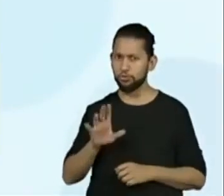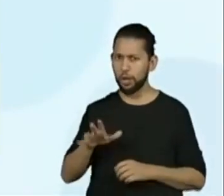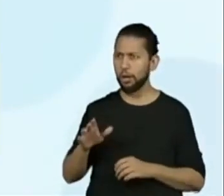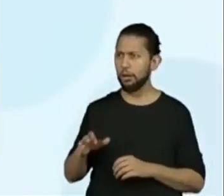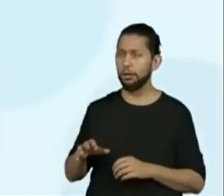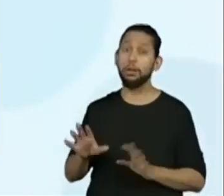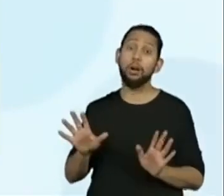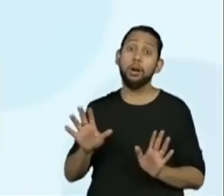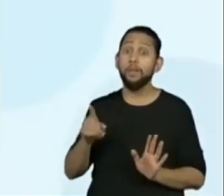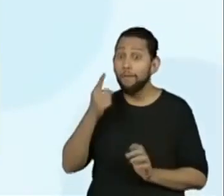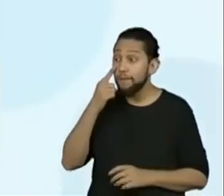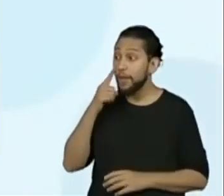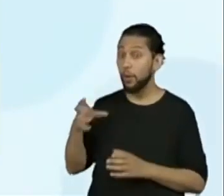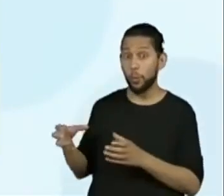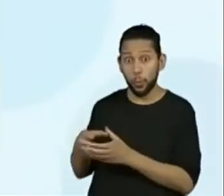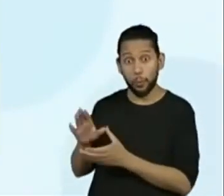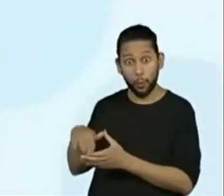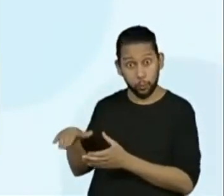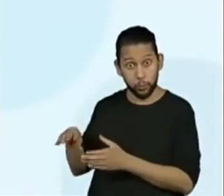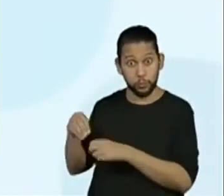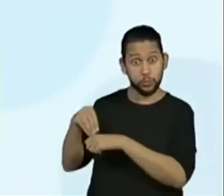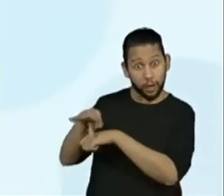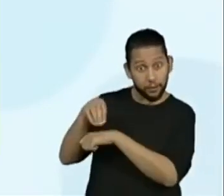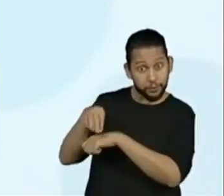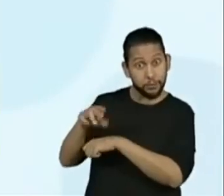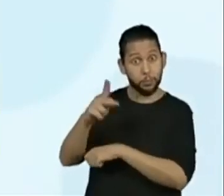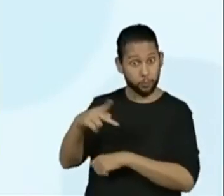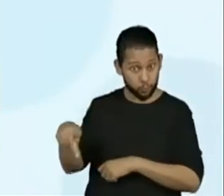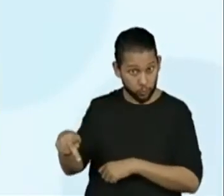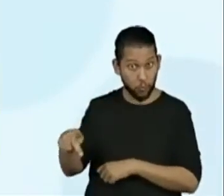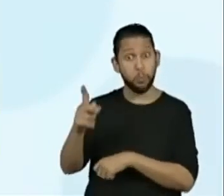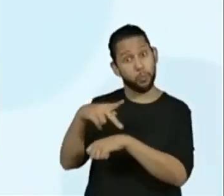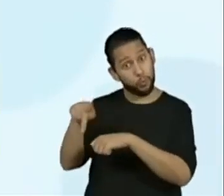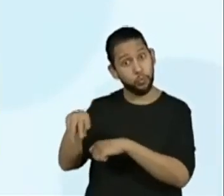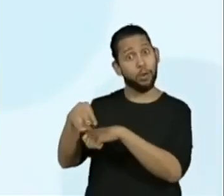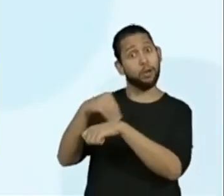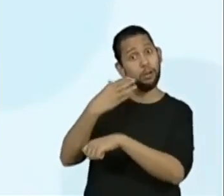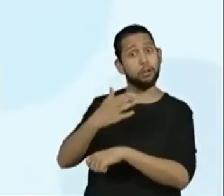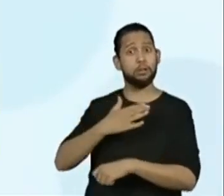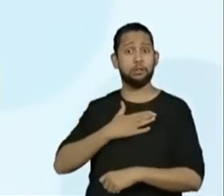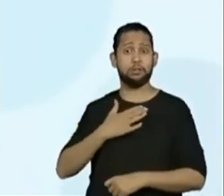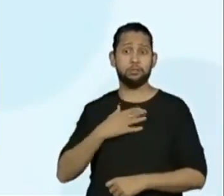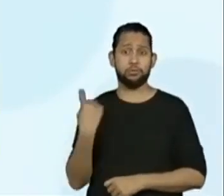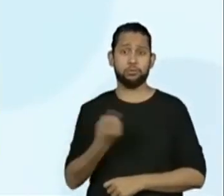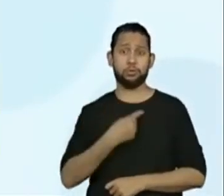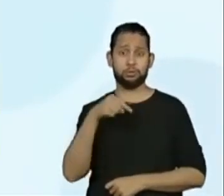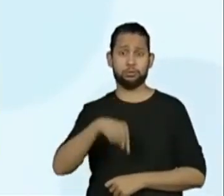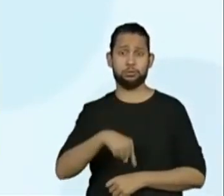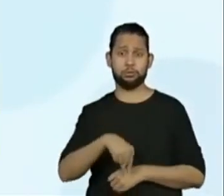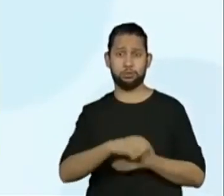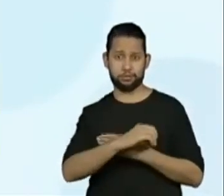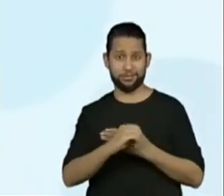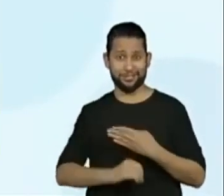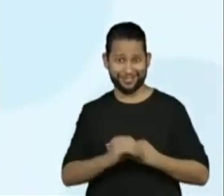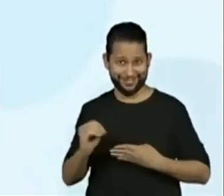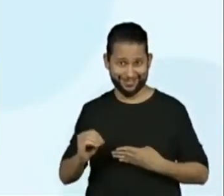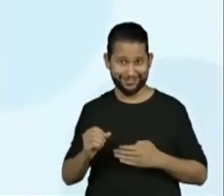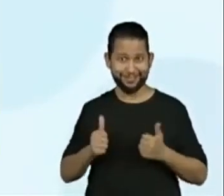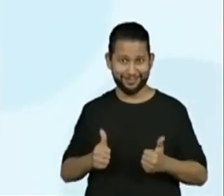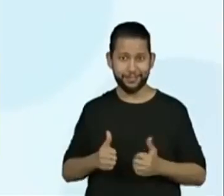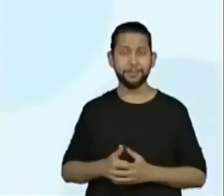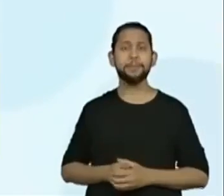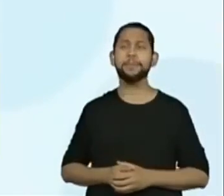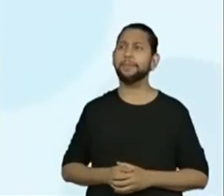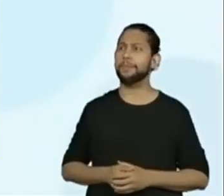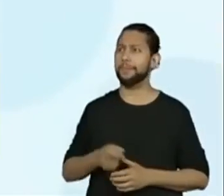professoras? Vão falando para as professoras e aí elas vão passando aqui para a gente. Ó, os alunos do